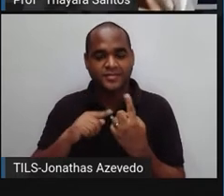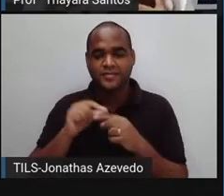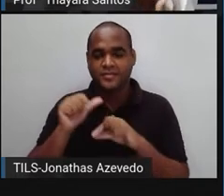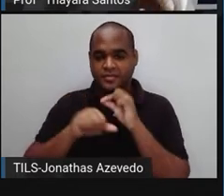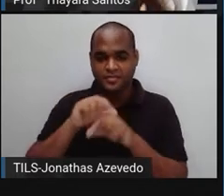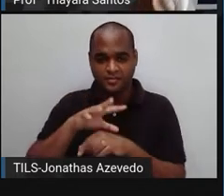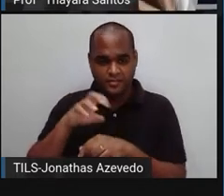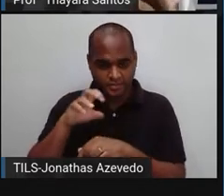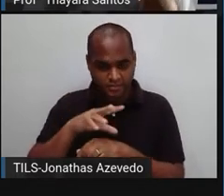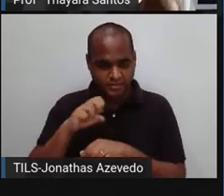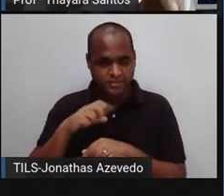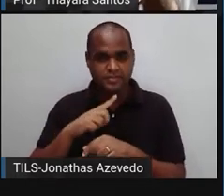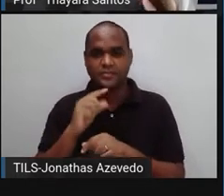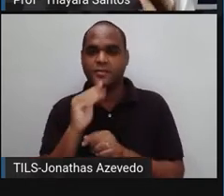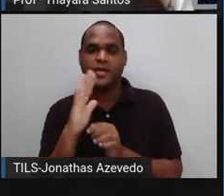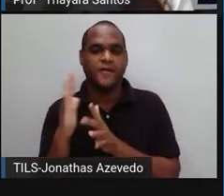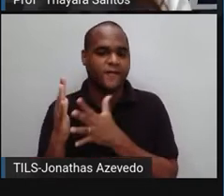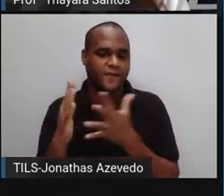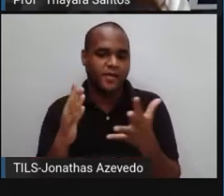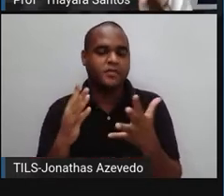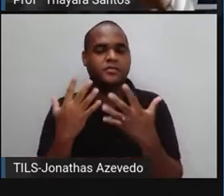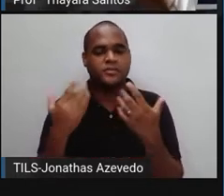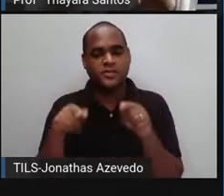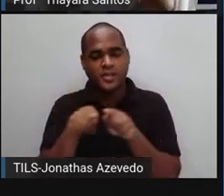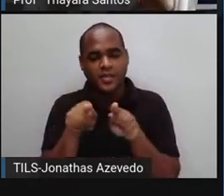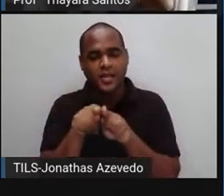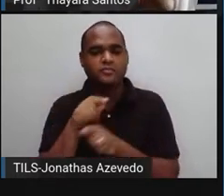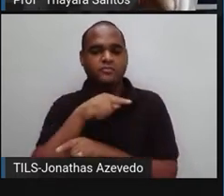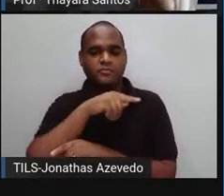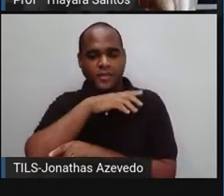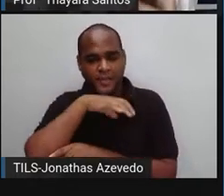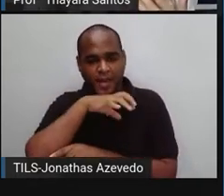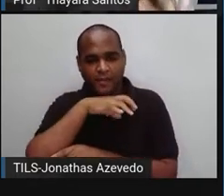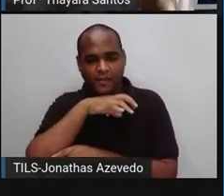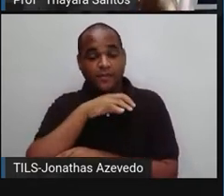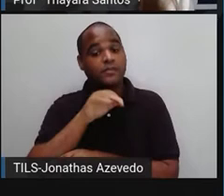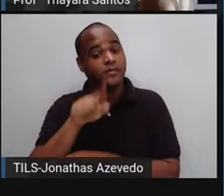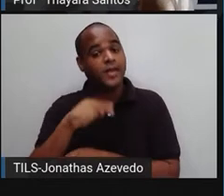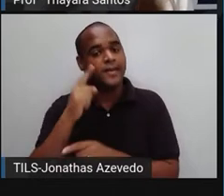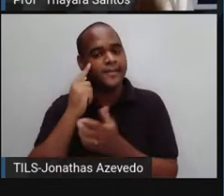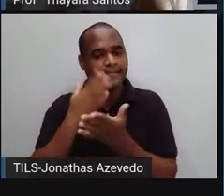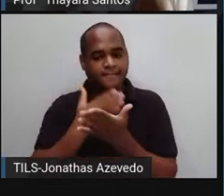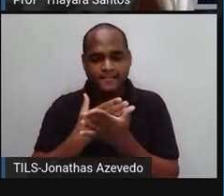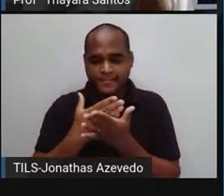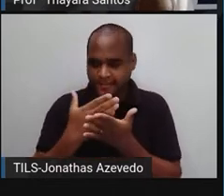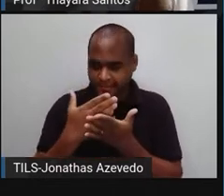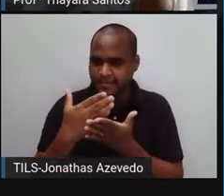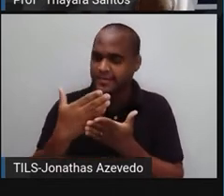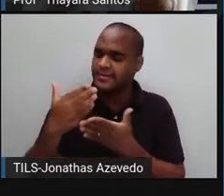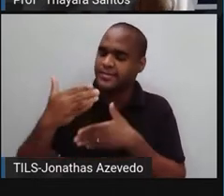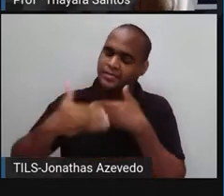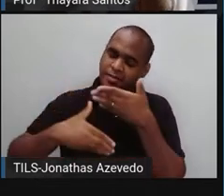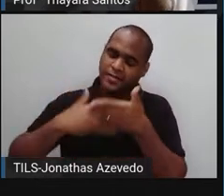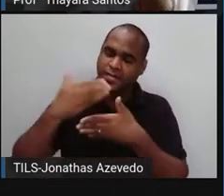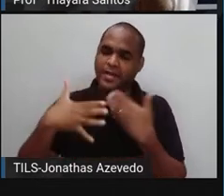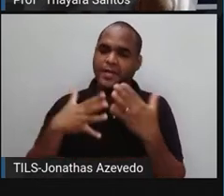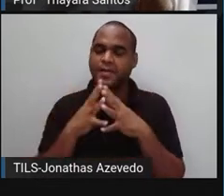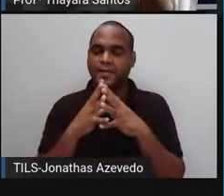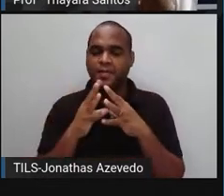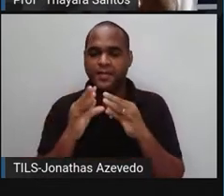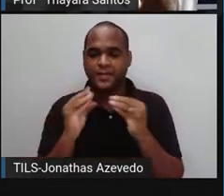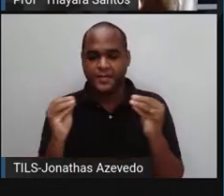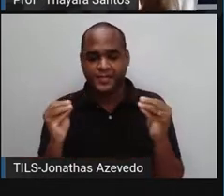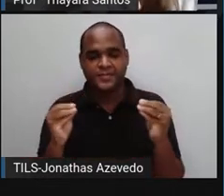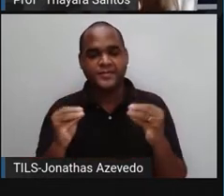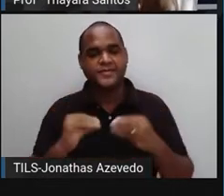são absorvidos pelas plantas e posteriormente pelos animais. E esse processo de ciclagem de nutrientes, ele inicia com